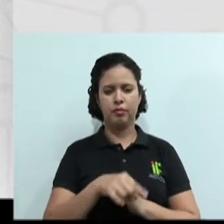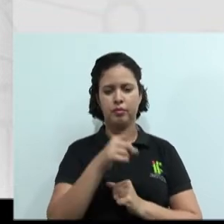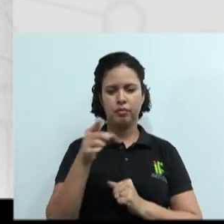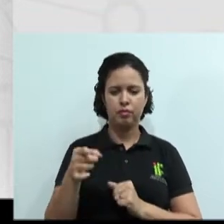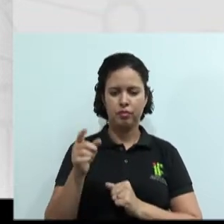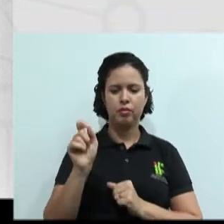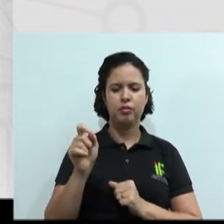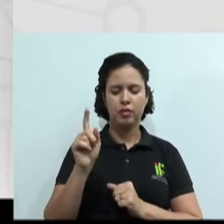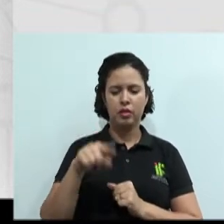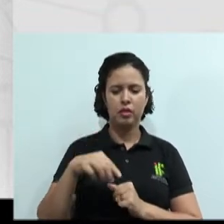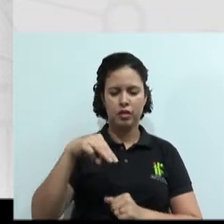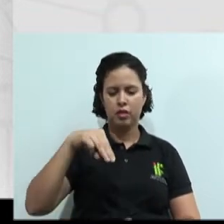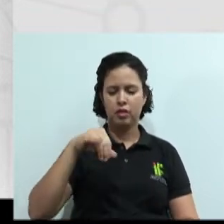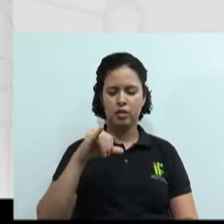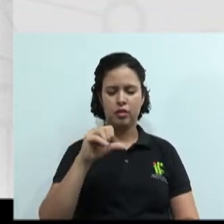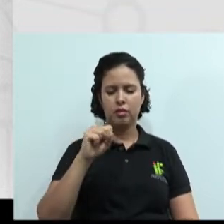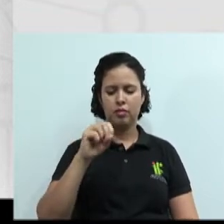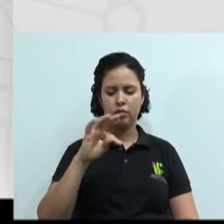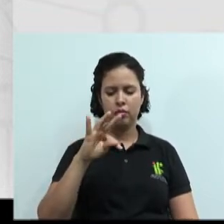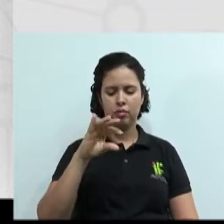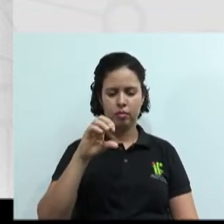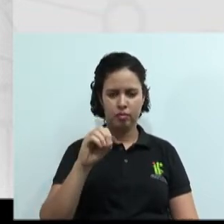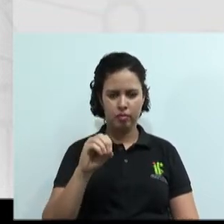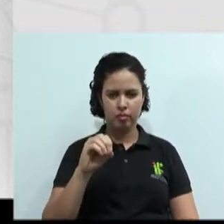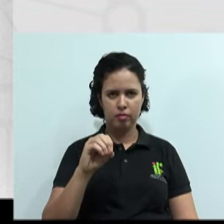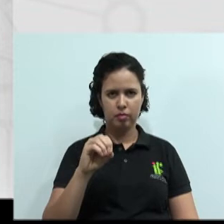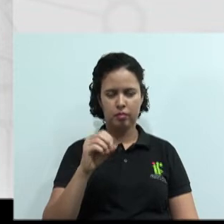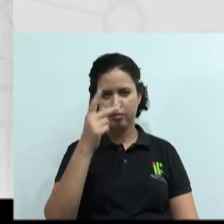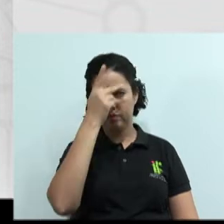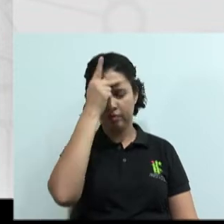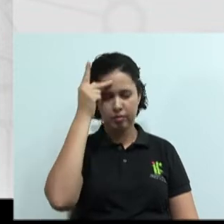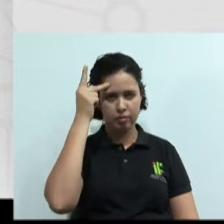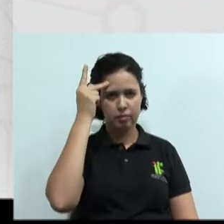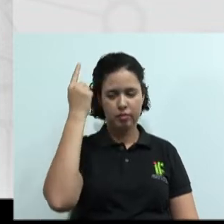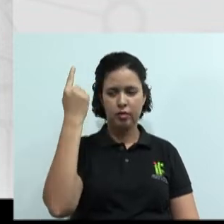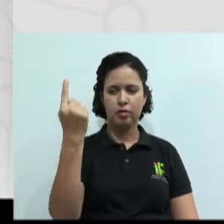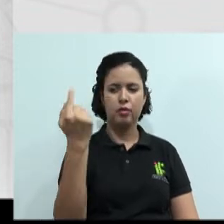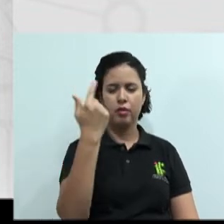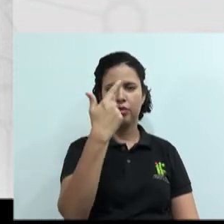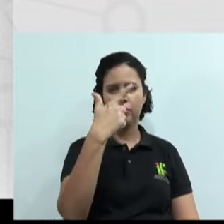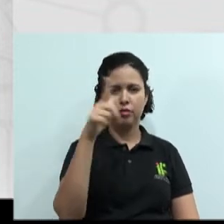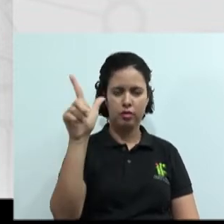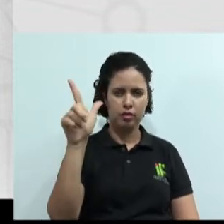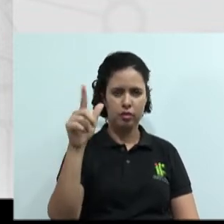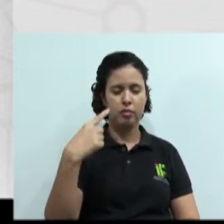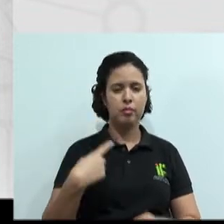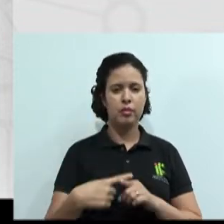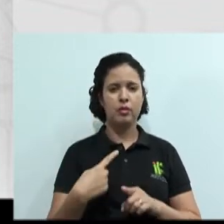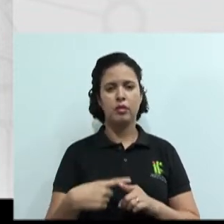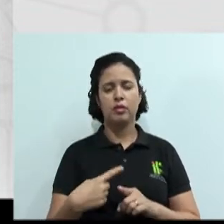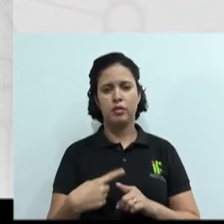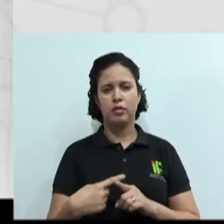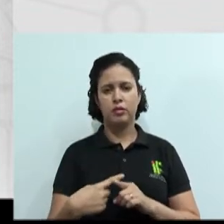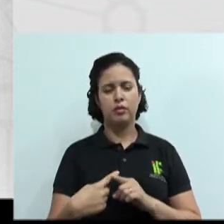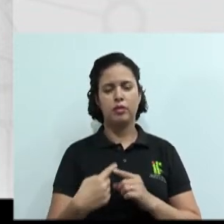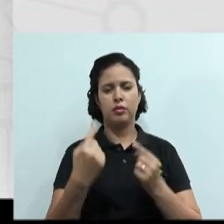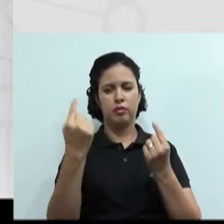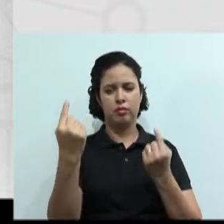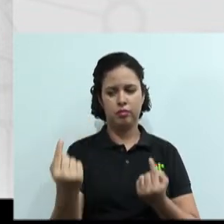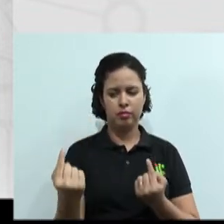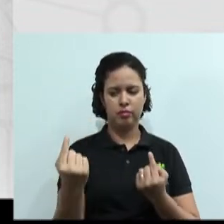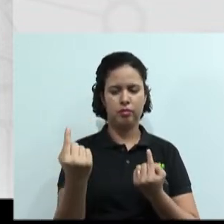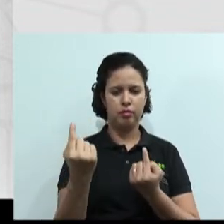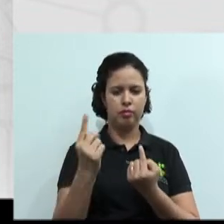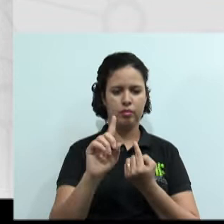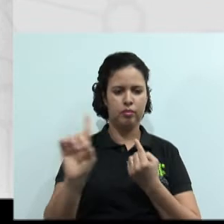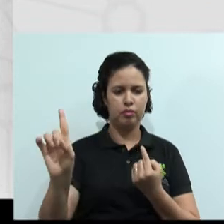ele é misto. Um terceiro que vai decidir a resolução desse conflito aí, porque os dois não querem negociar. Os dois são adversários